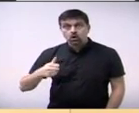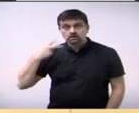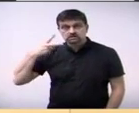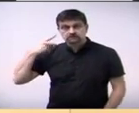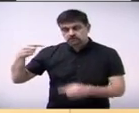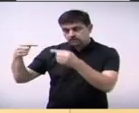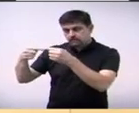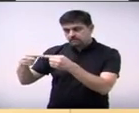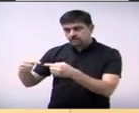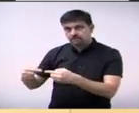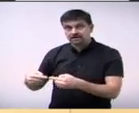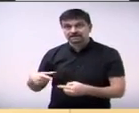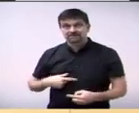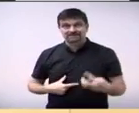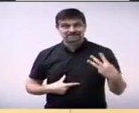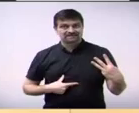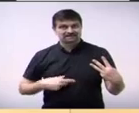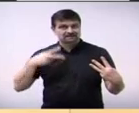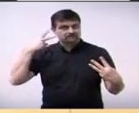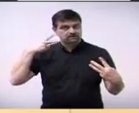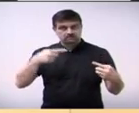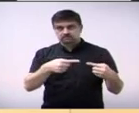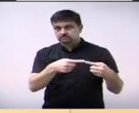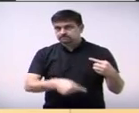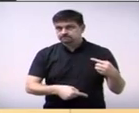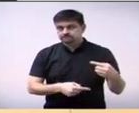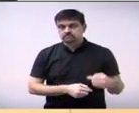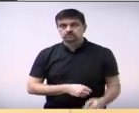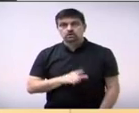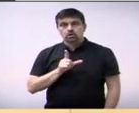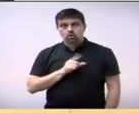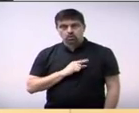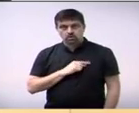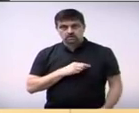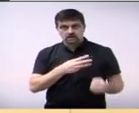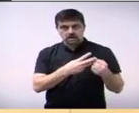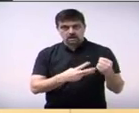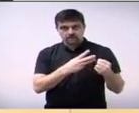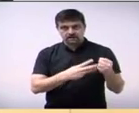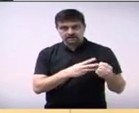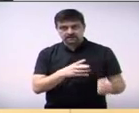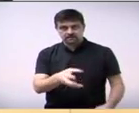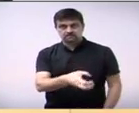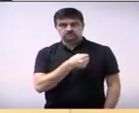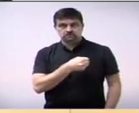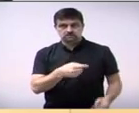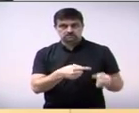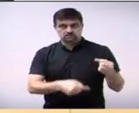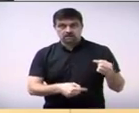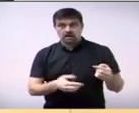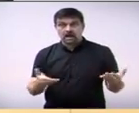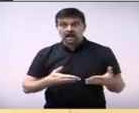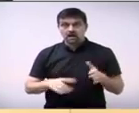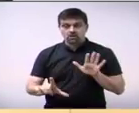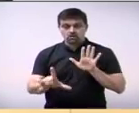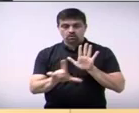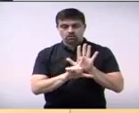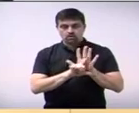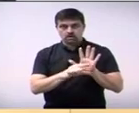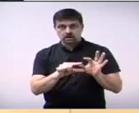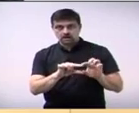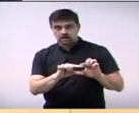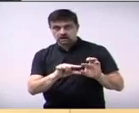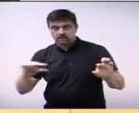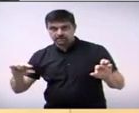contrários do vereador Custódio Campos, Tiguila e Marquinhos da Bola. Em discussão, a emenda modificativa nº 01